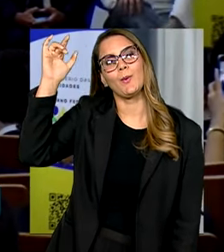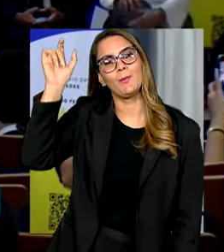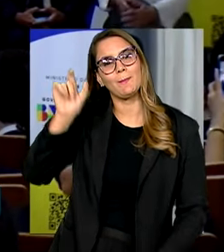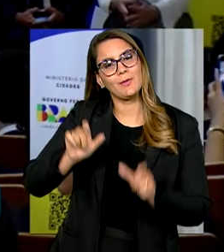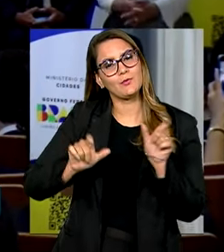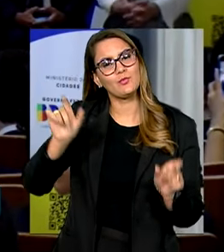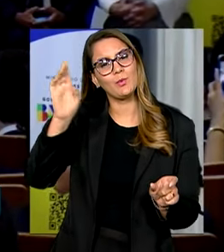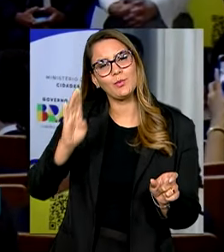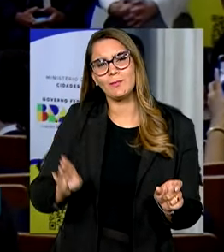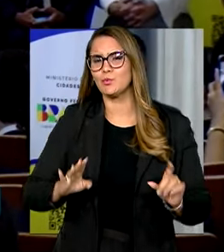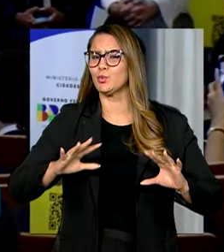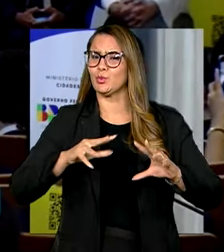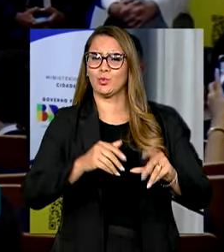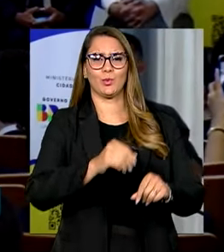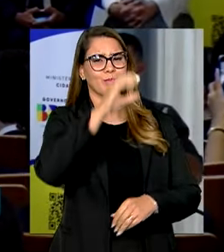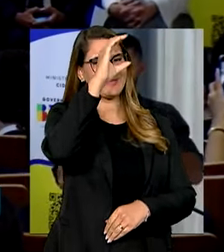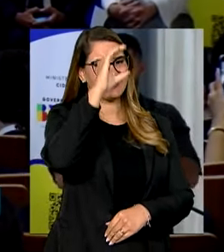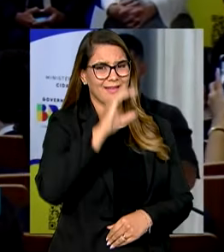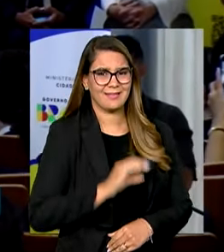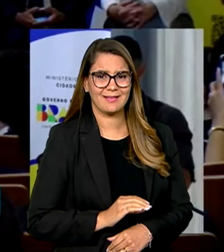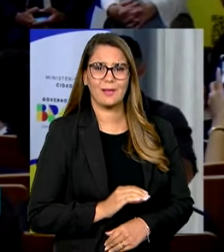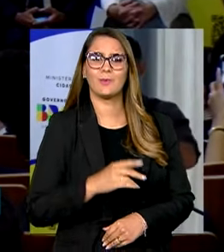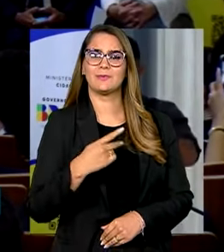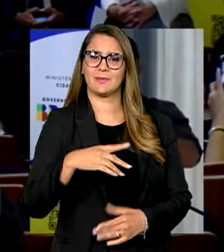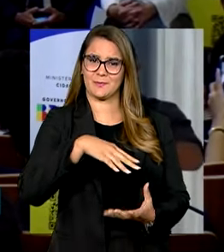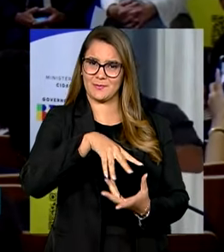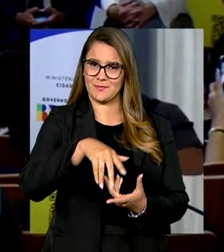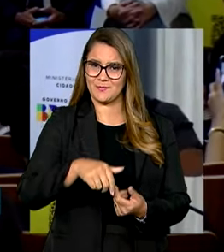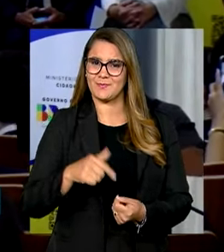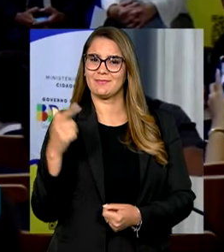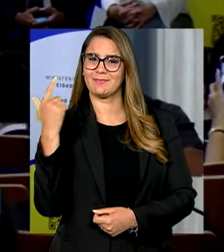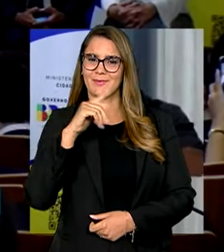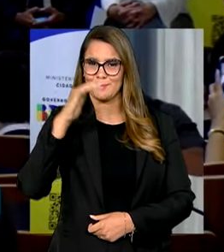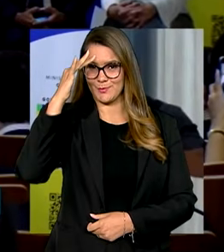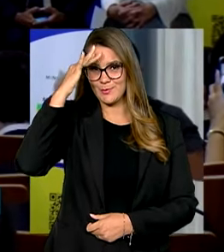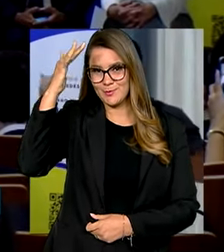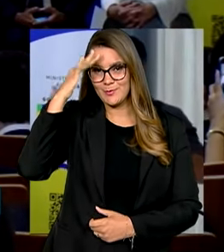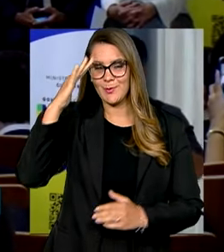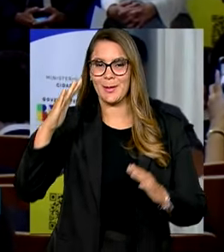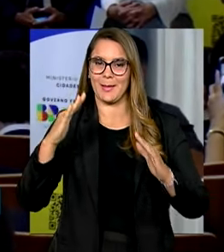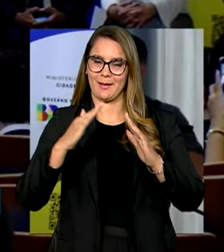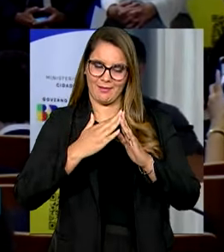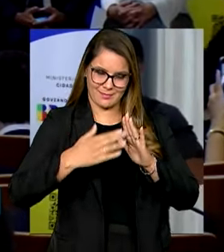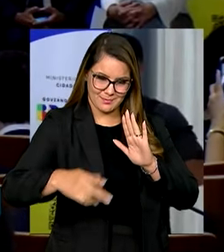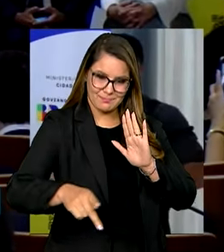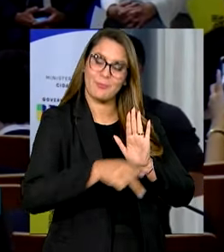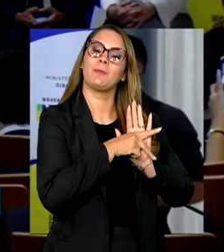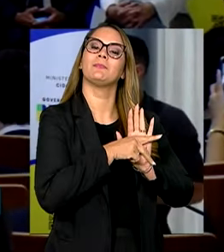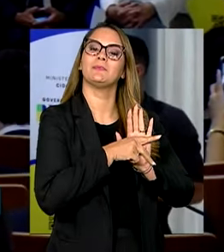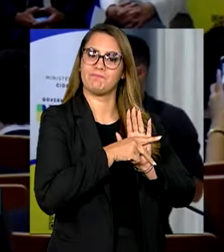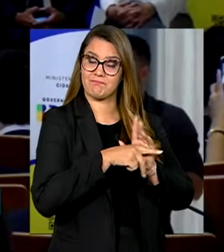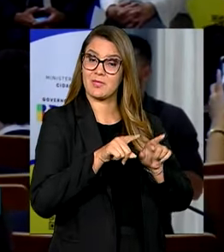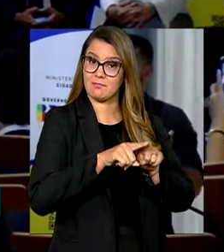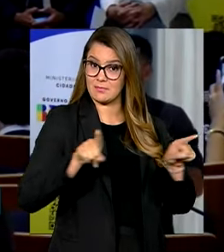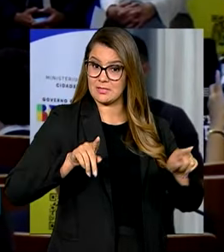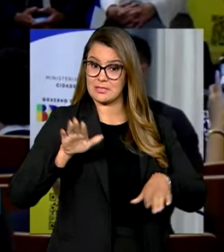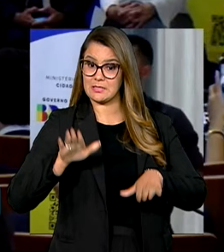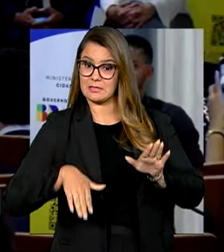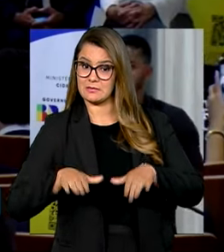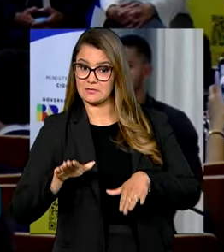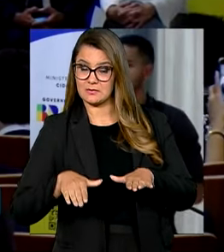e talvez todos os cidadãos desse planeta têm, em ter realizado o sonho da casa própria. Mas muitas das vezes,